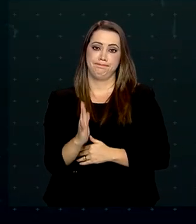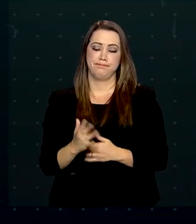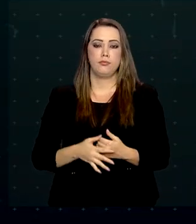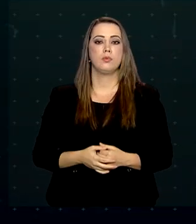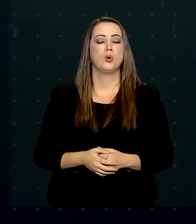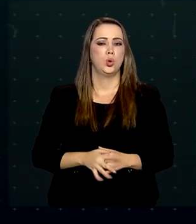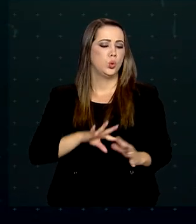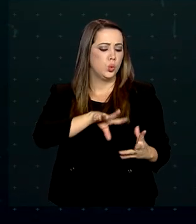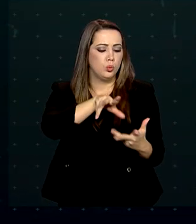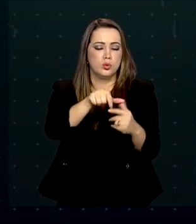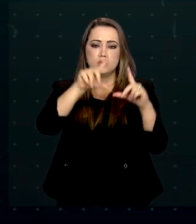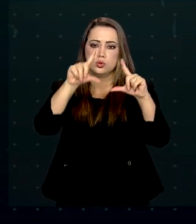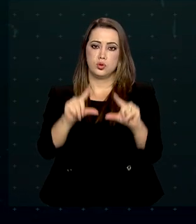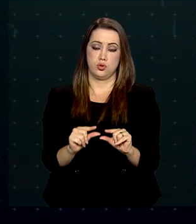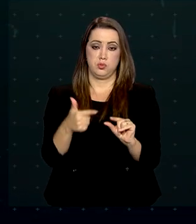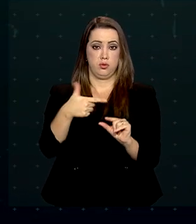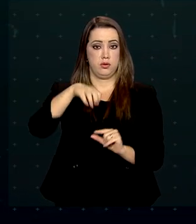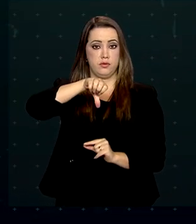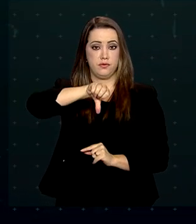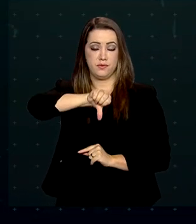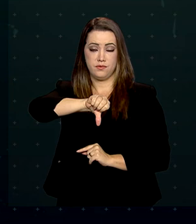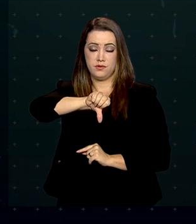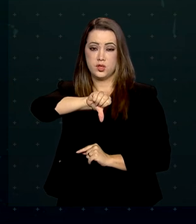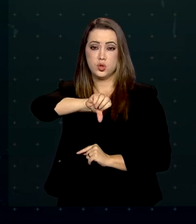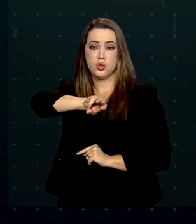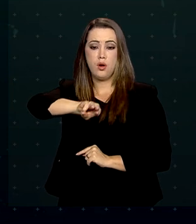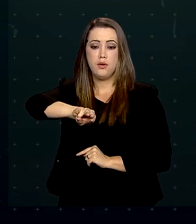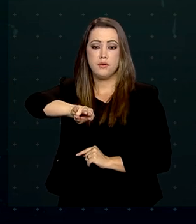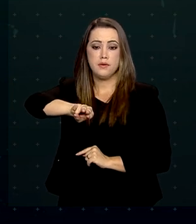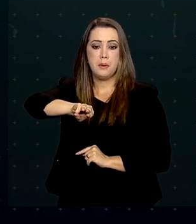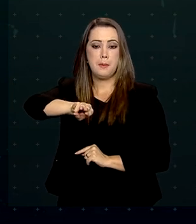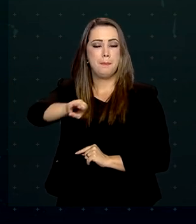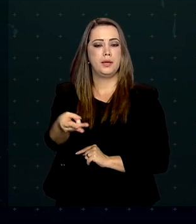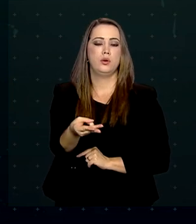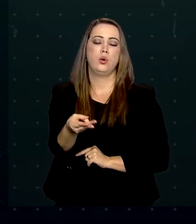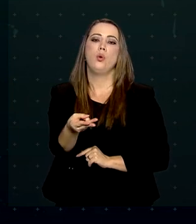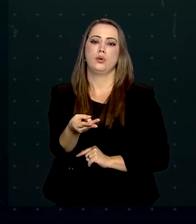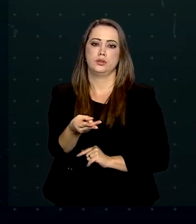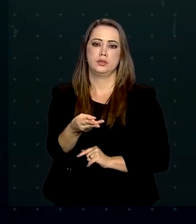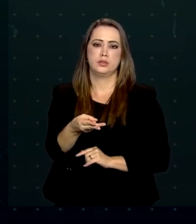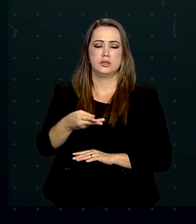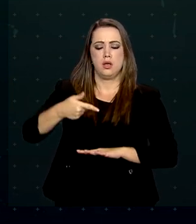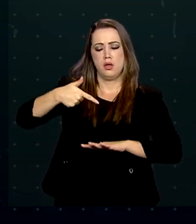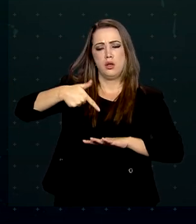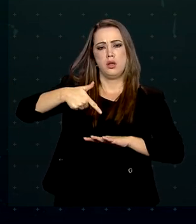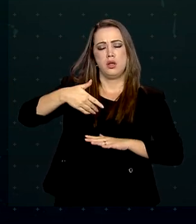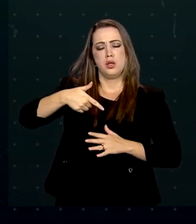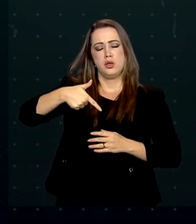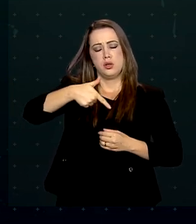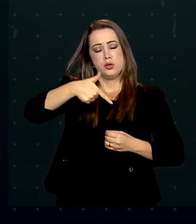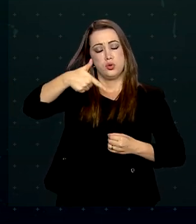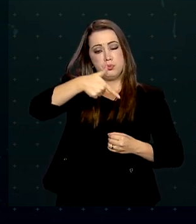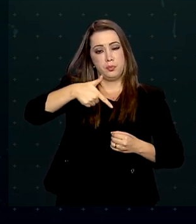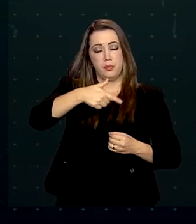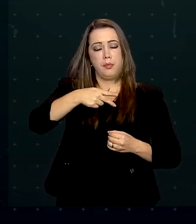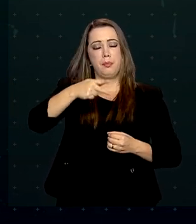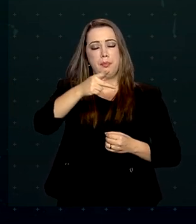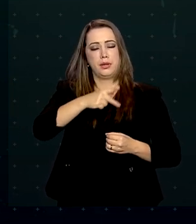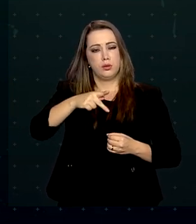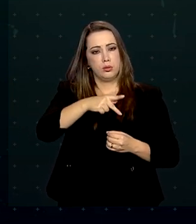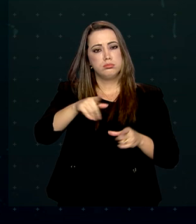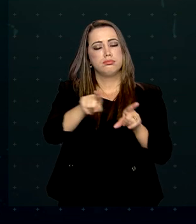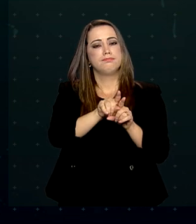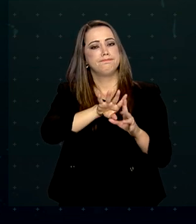houve uma queda de 29 milhões de barris de petróleo consumidos por dia. No Brasil, o consumo de álcool etanol